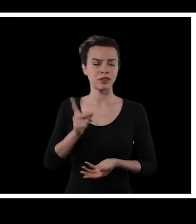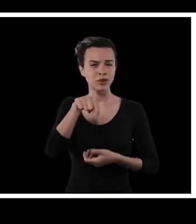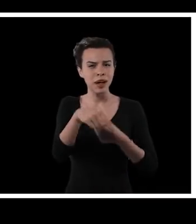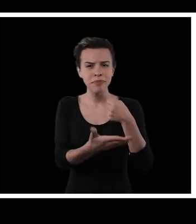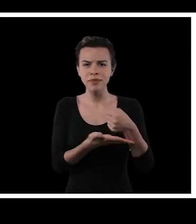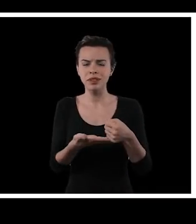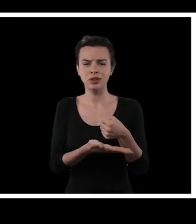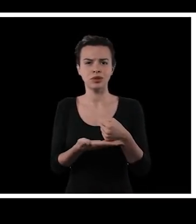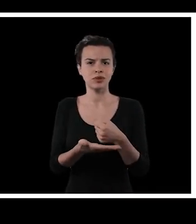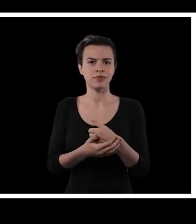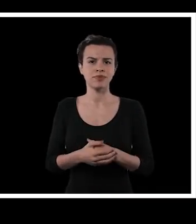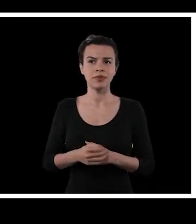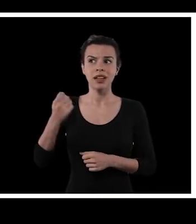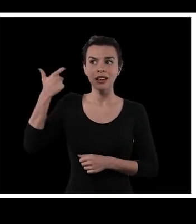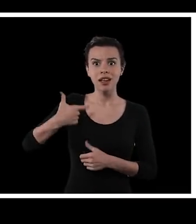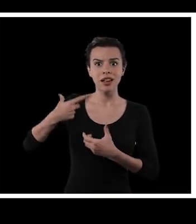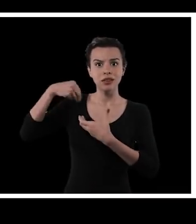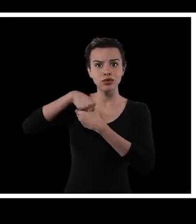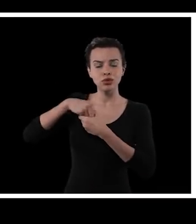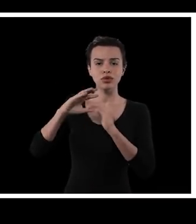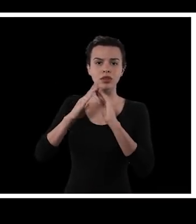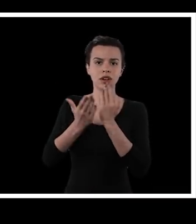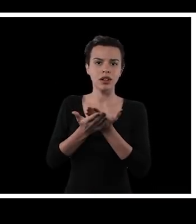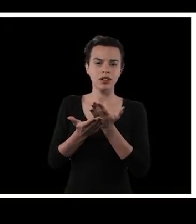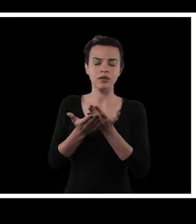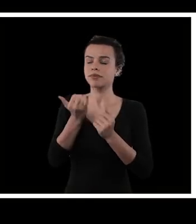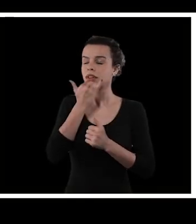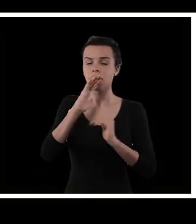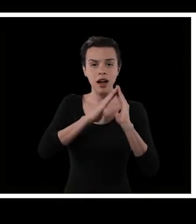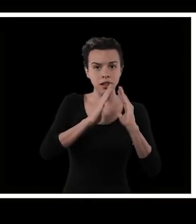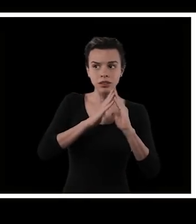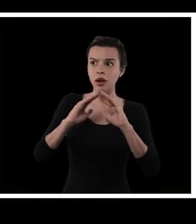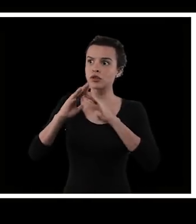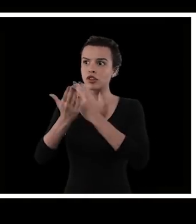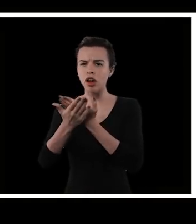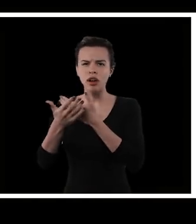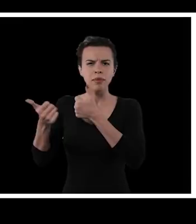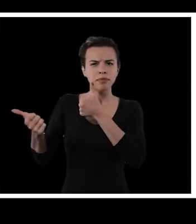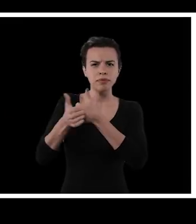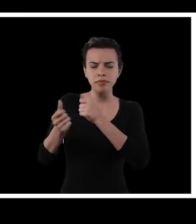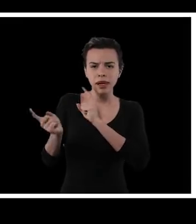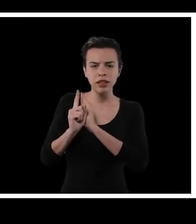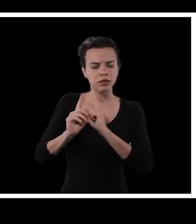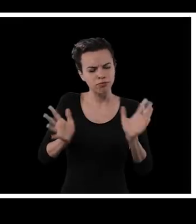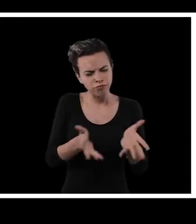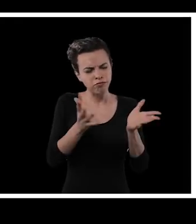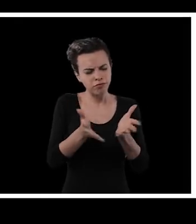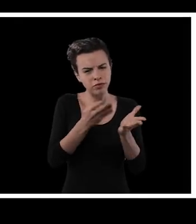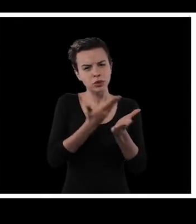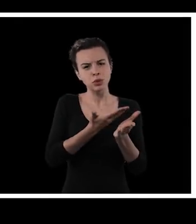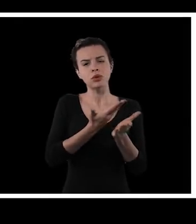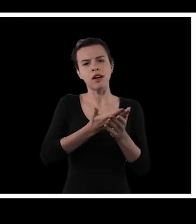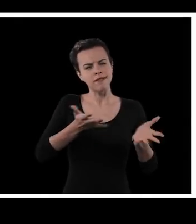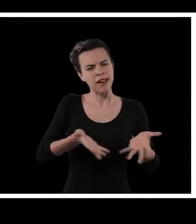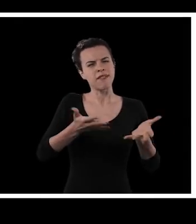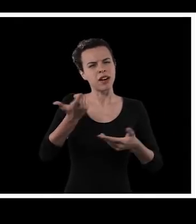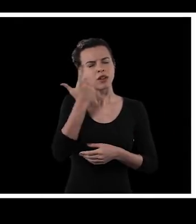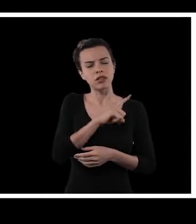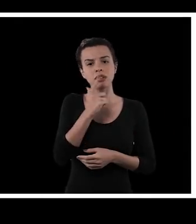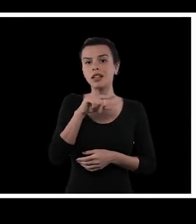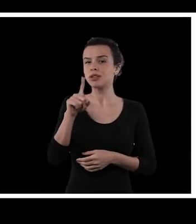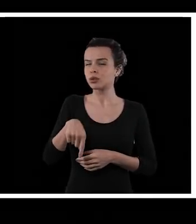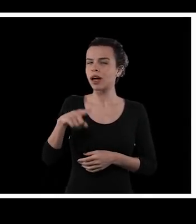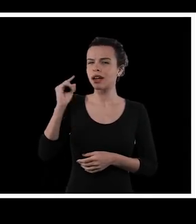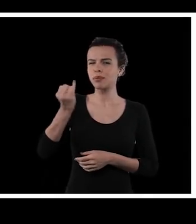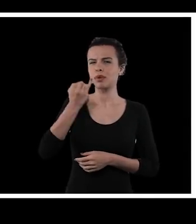Então, isso é o básico do básico, ter alguém dentro da sua casa ou próximo de você te incentivando, mano, é assim, é determinante pra você conseguir